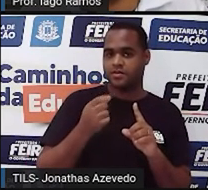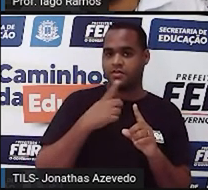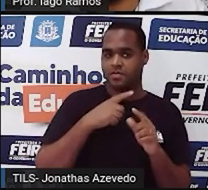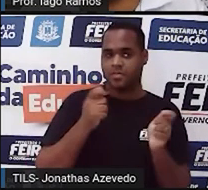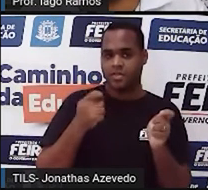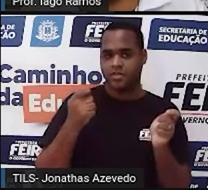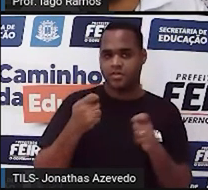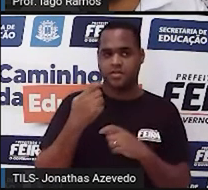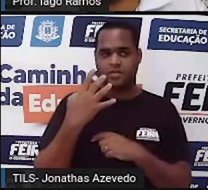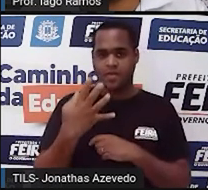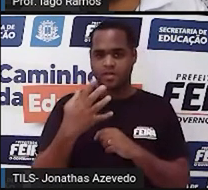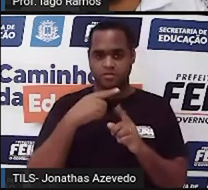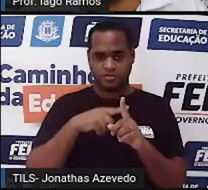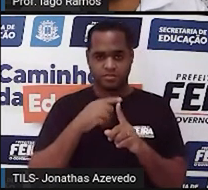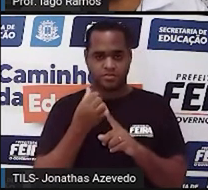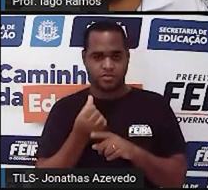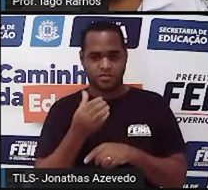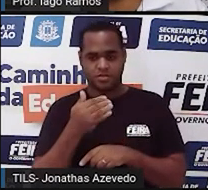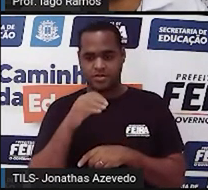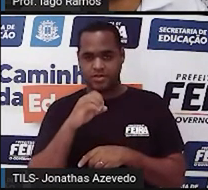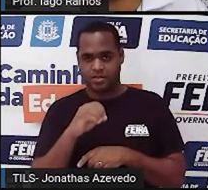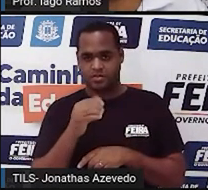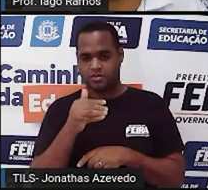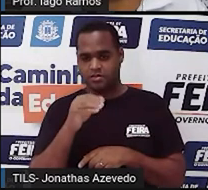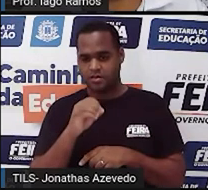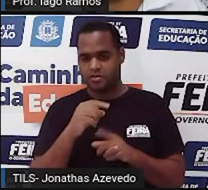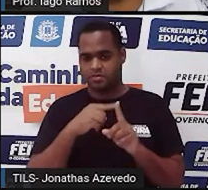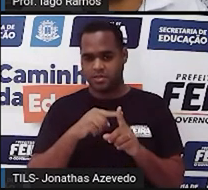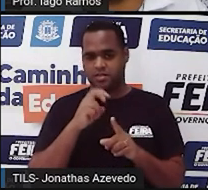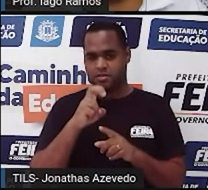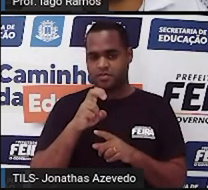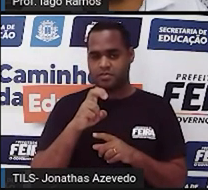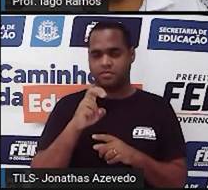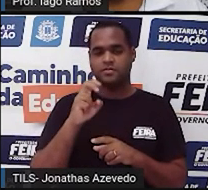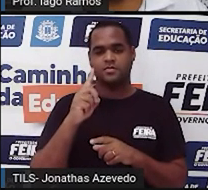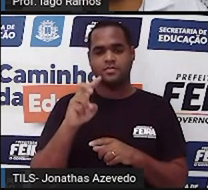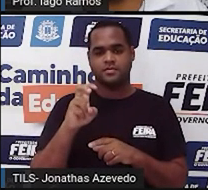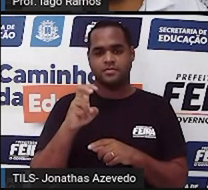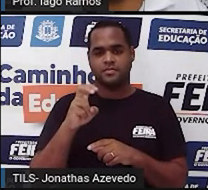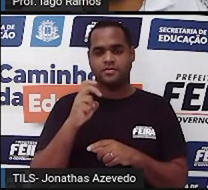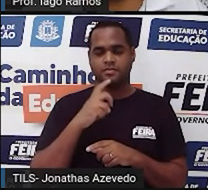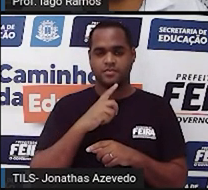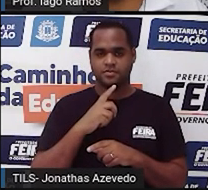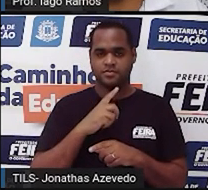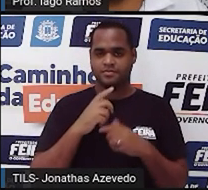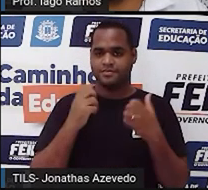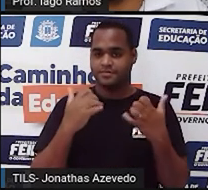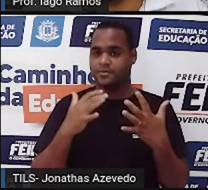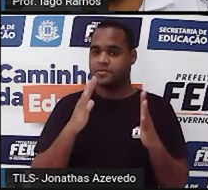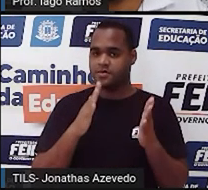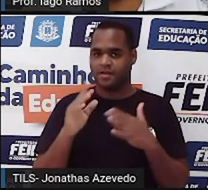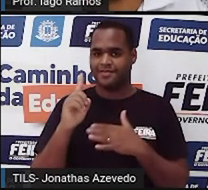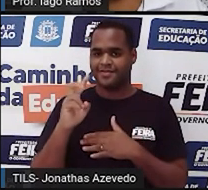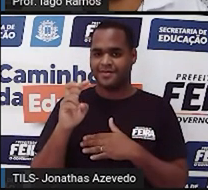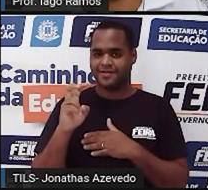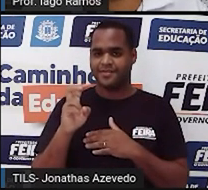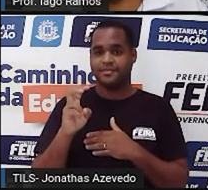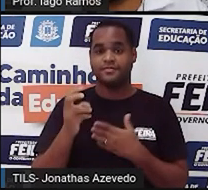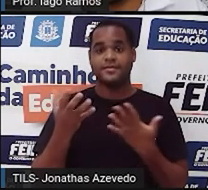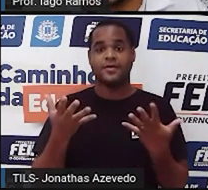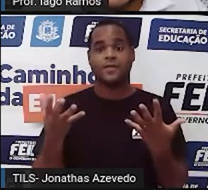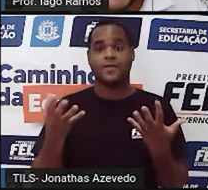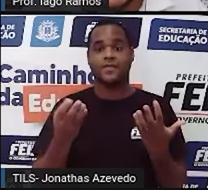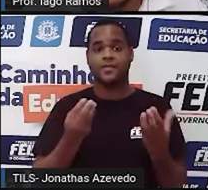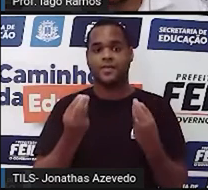4 mais 6, 10 10 mais 5, 15 Então aqui já deu 15 e aqui já deu 15 E agora